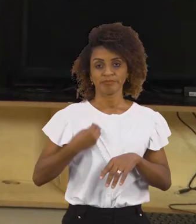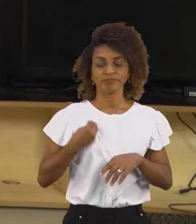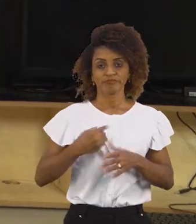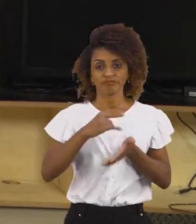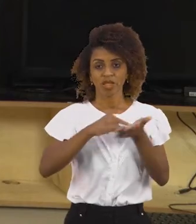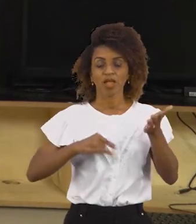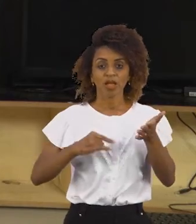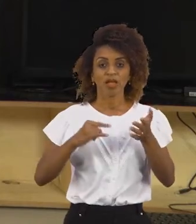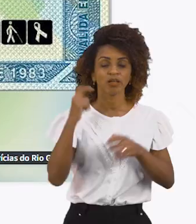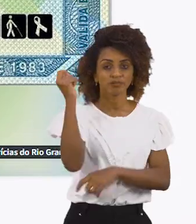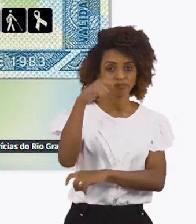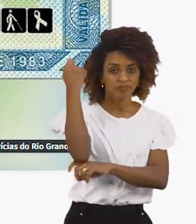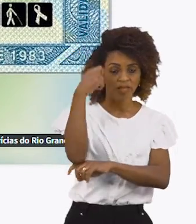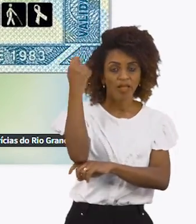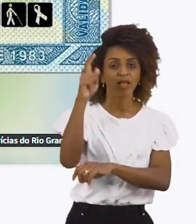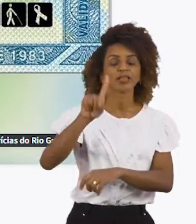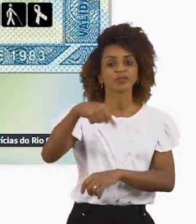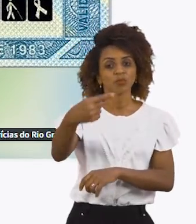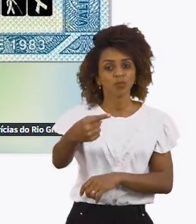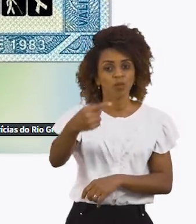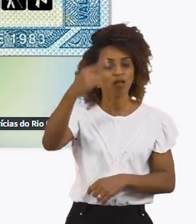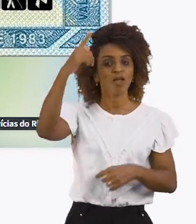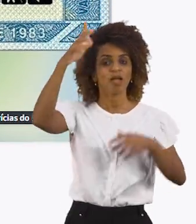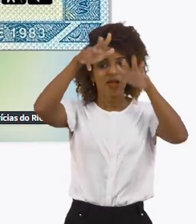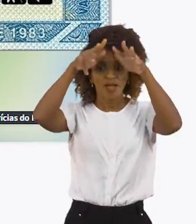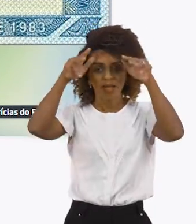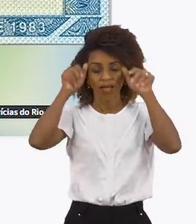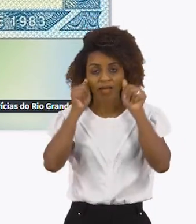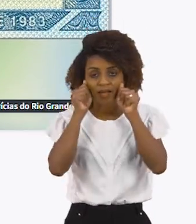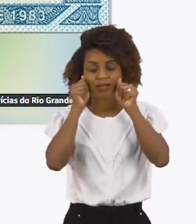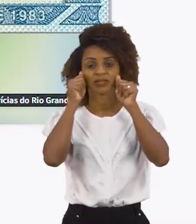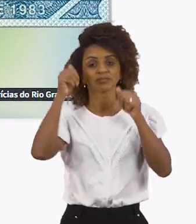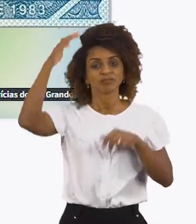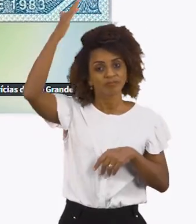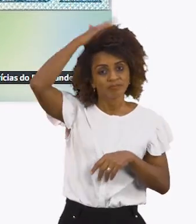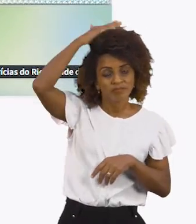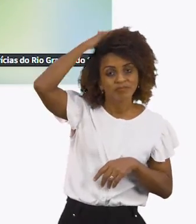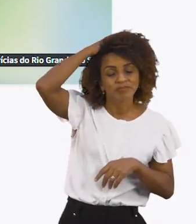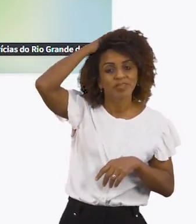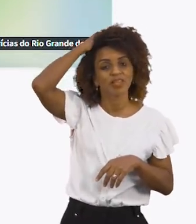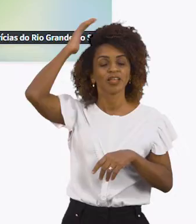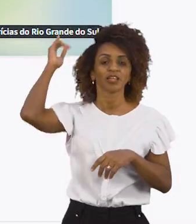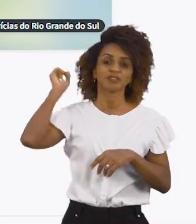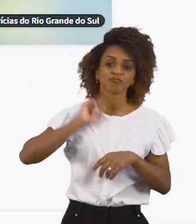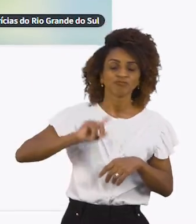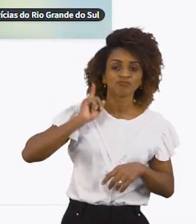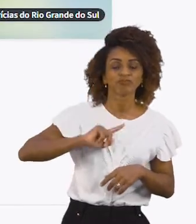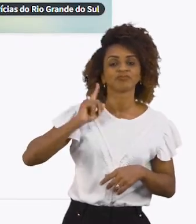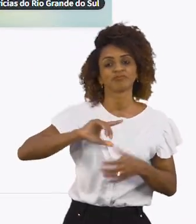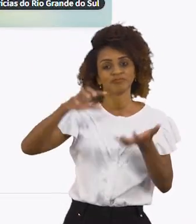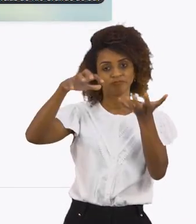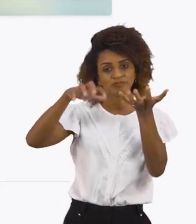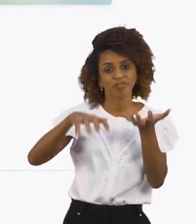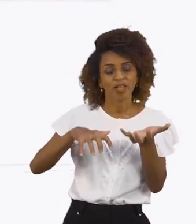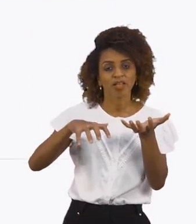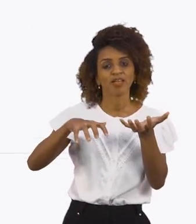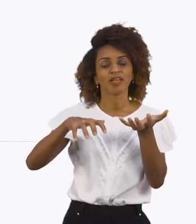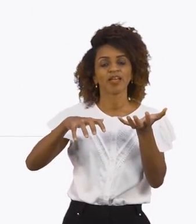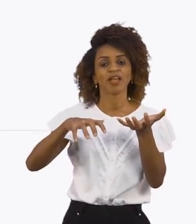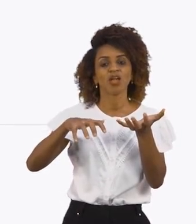carteira foi o Rio Grande do Sul. Em seguida serão Acre, Distrito Federal, Goiás, Minas e Paraná.